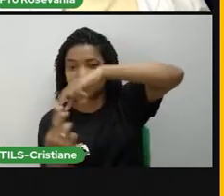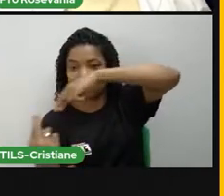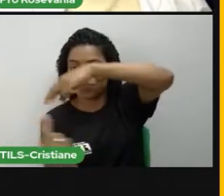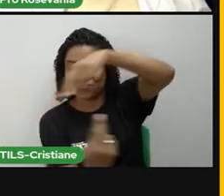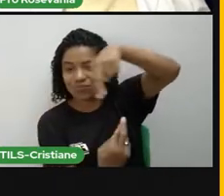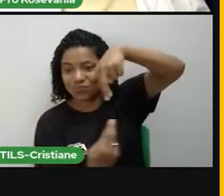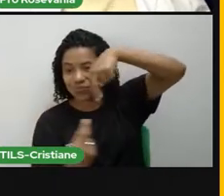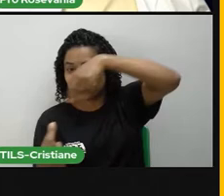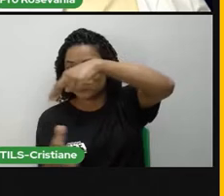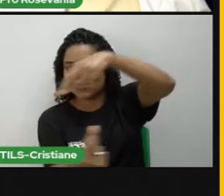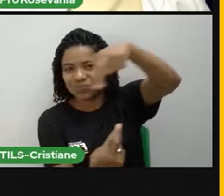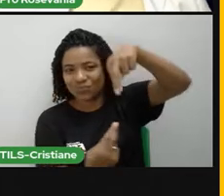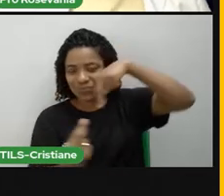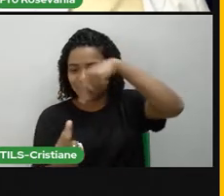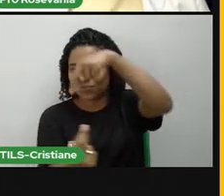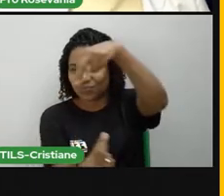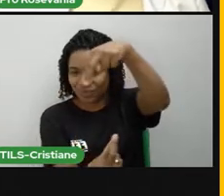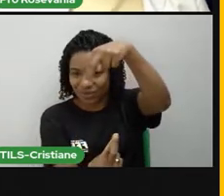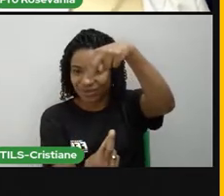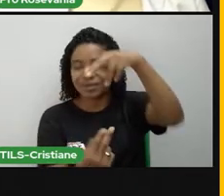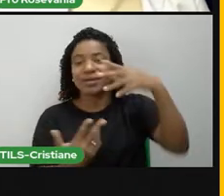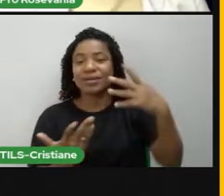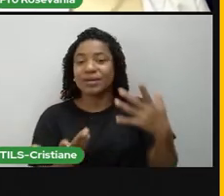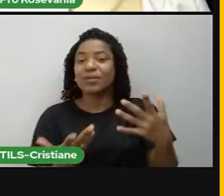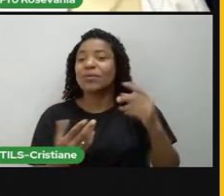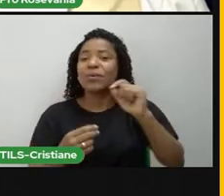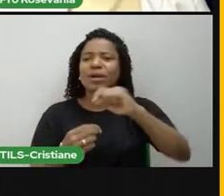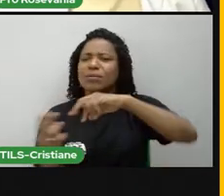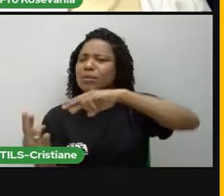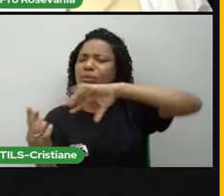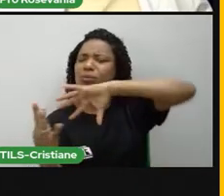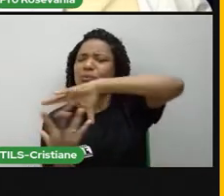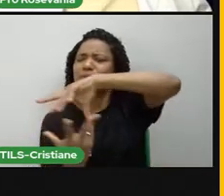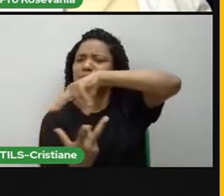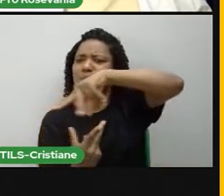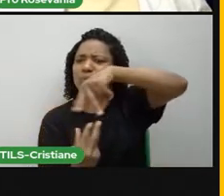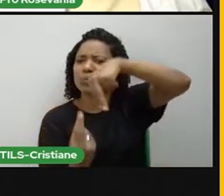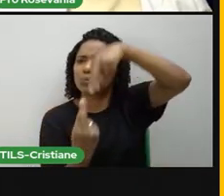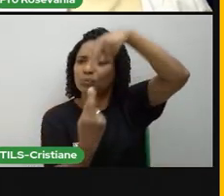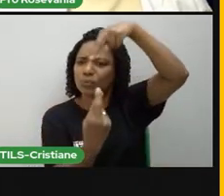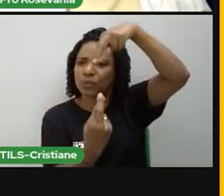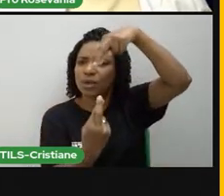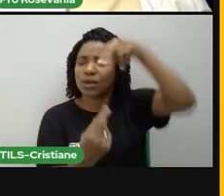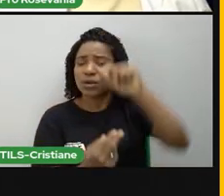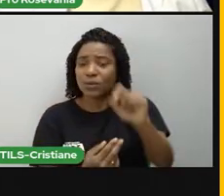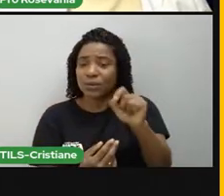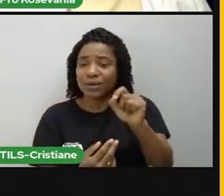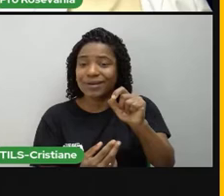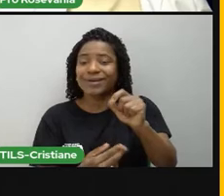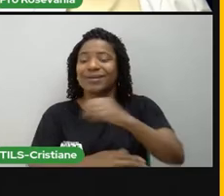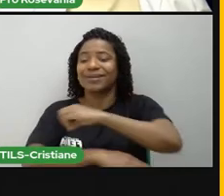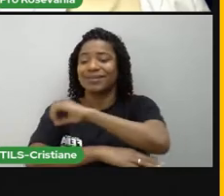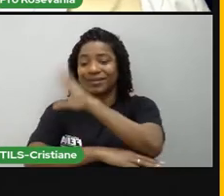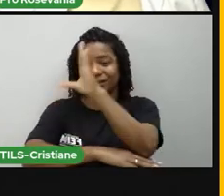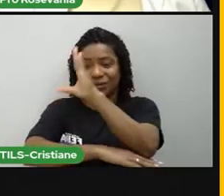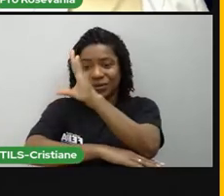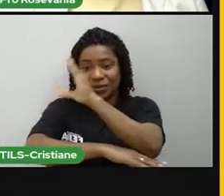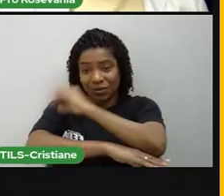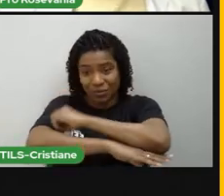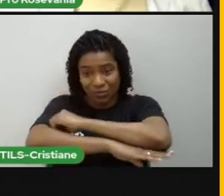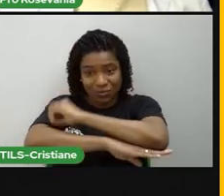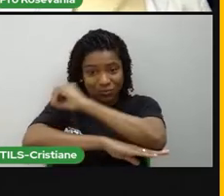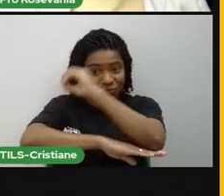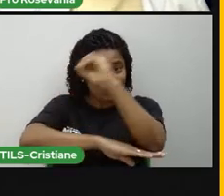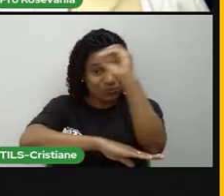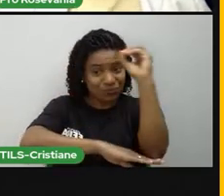diga-se de passagem, a principal consequência desse movimento é a alternância entre o período escuro,